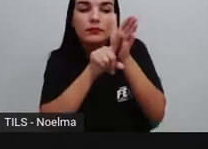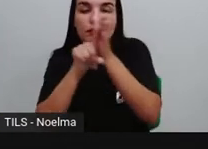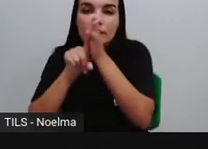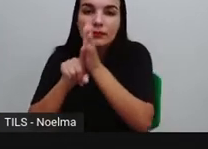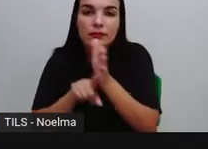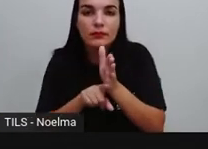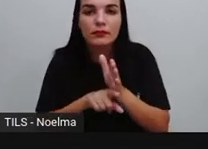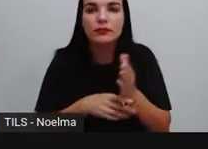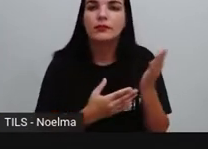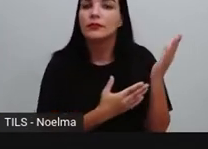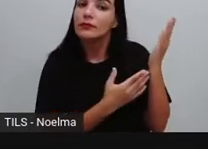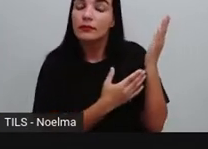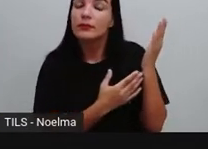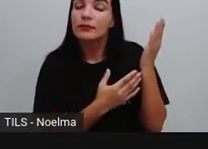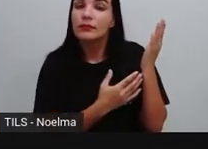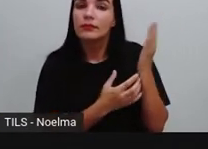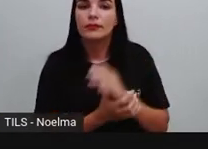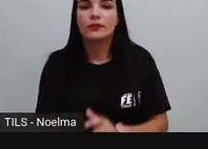verbos destacados, certo?